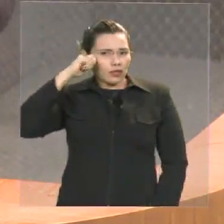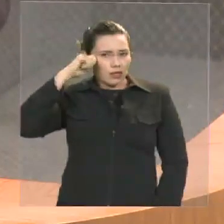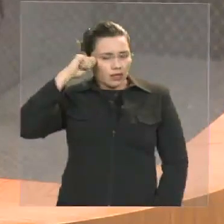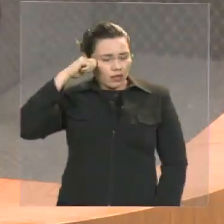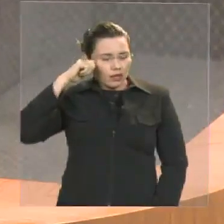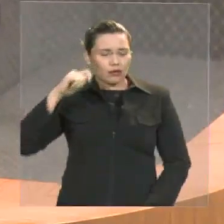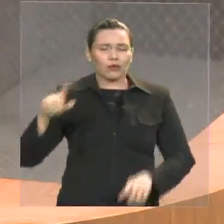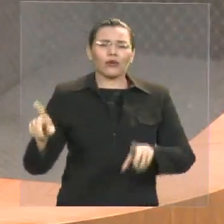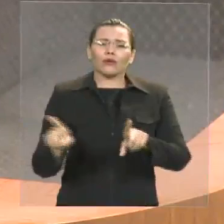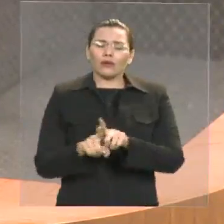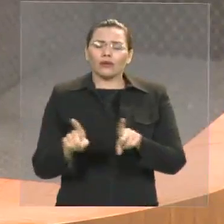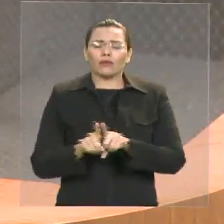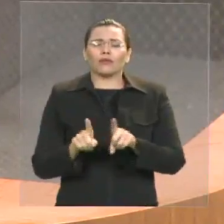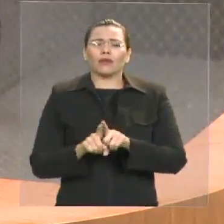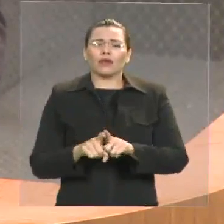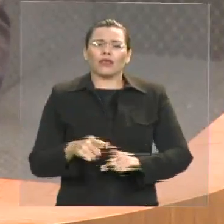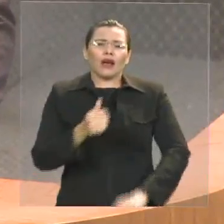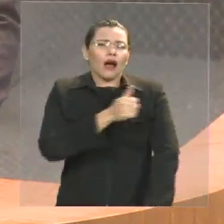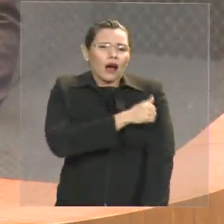extremamente positivo.